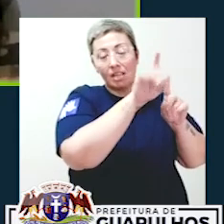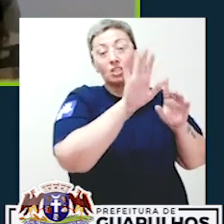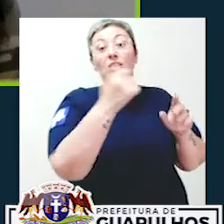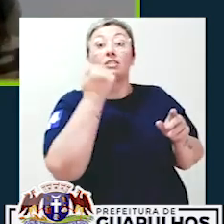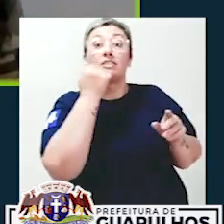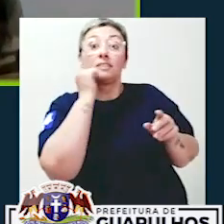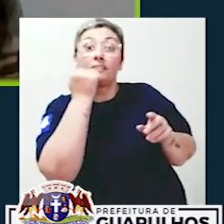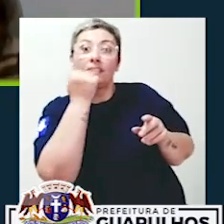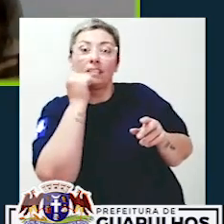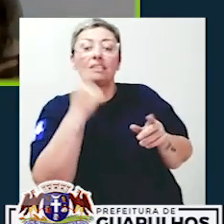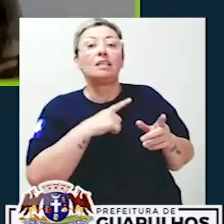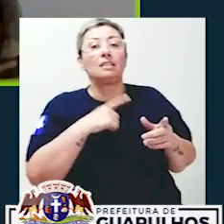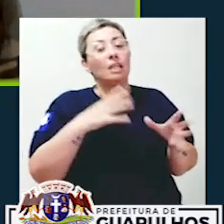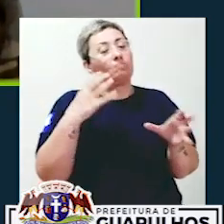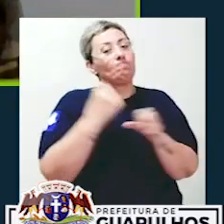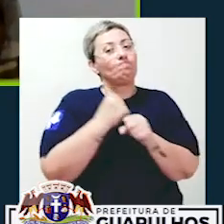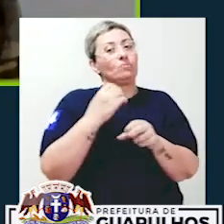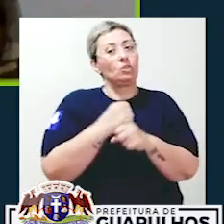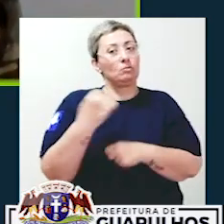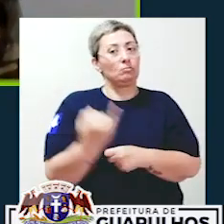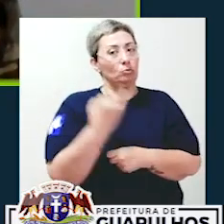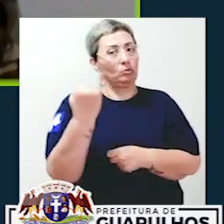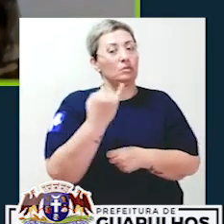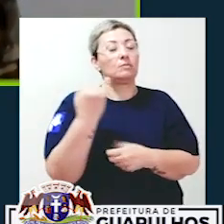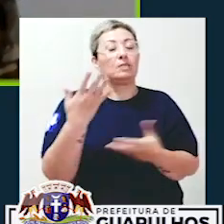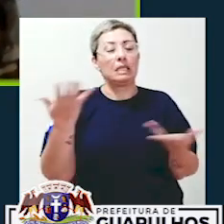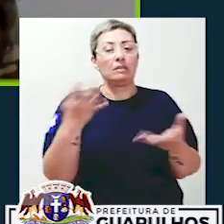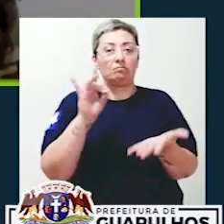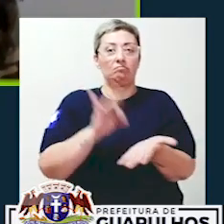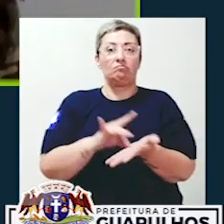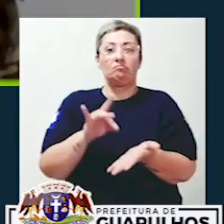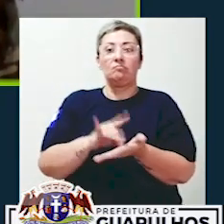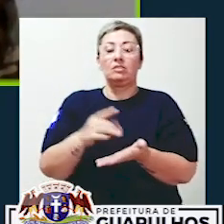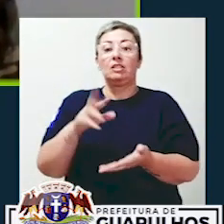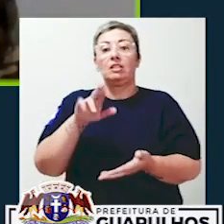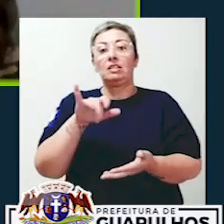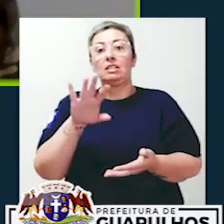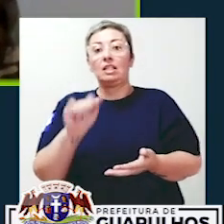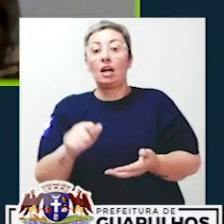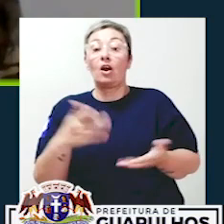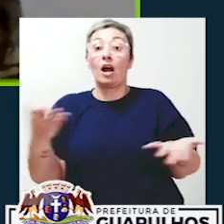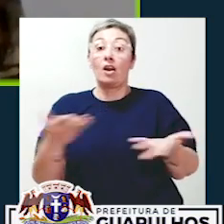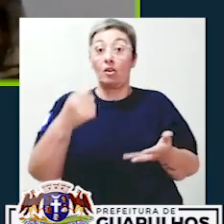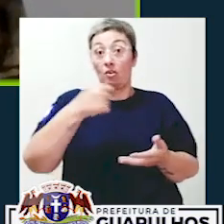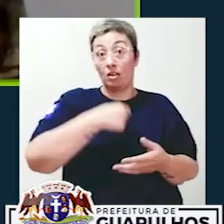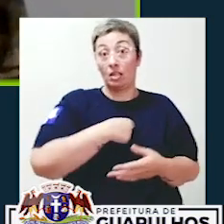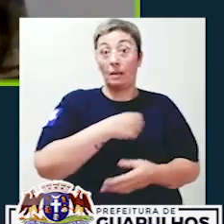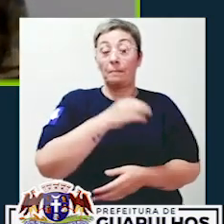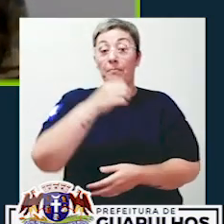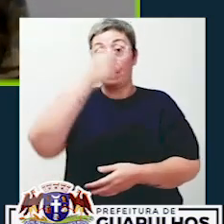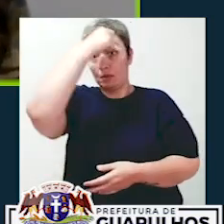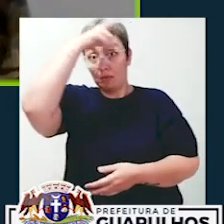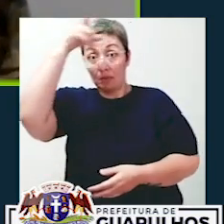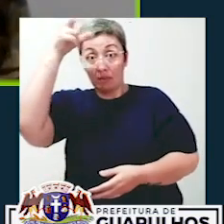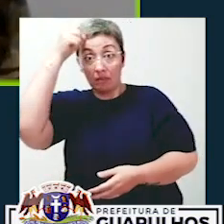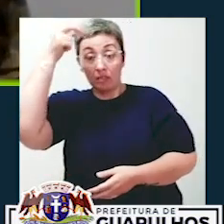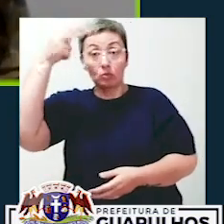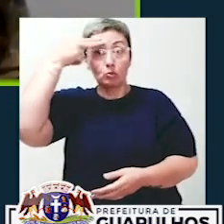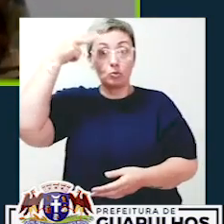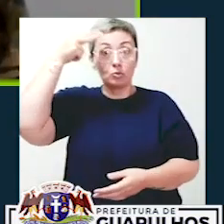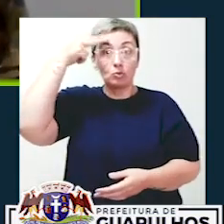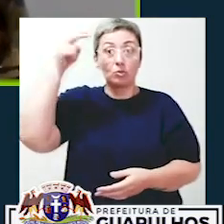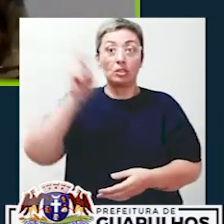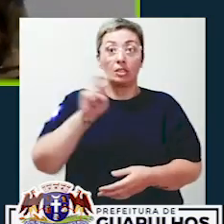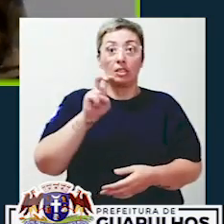orientadas pela ciência, trazendo bastante resultados. É verdade, Rita. E o prefeito Guti anunciou na tarde